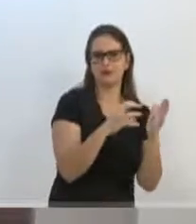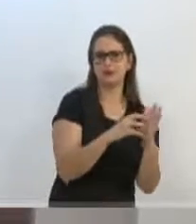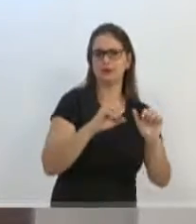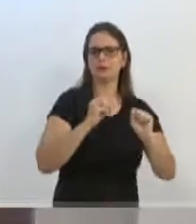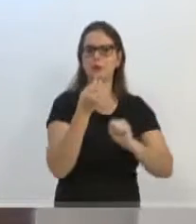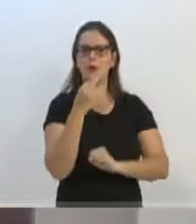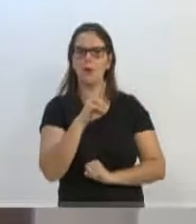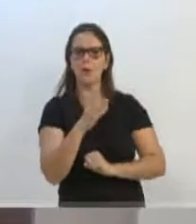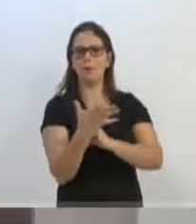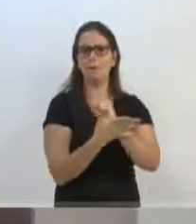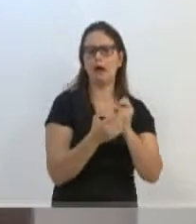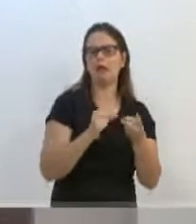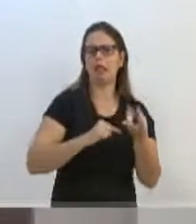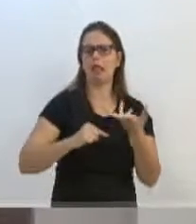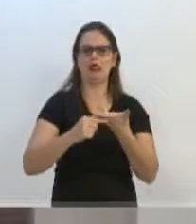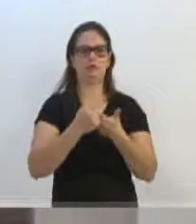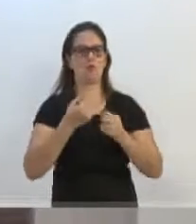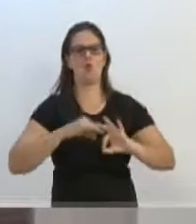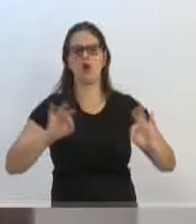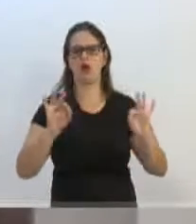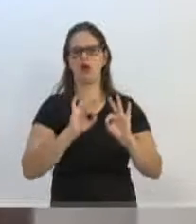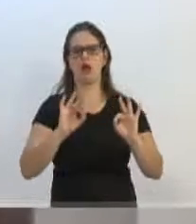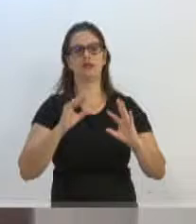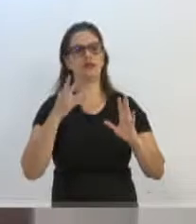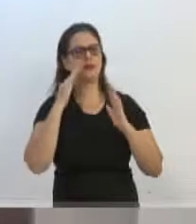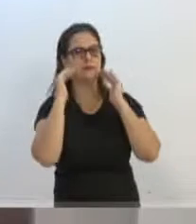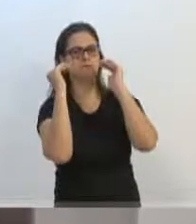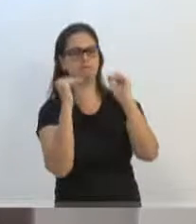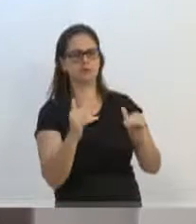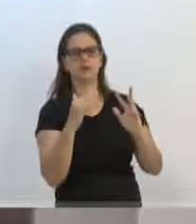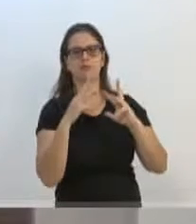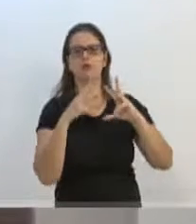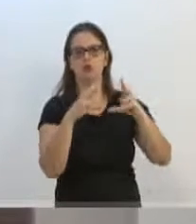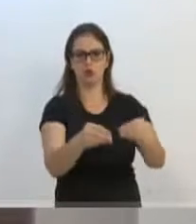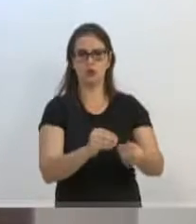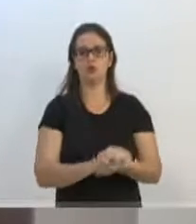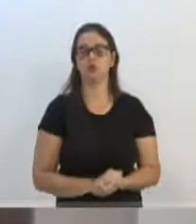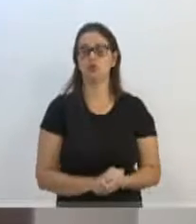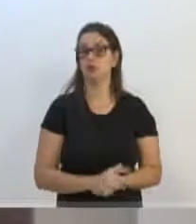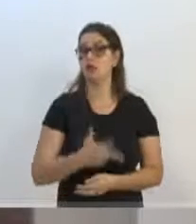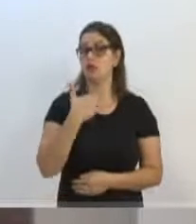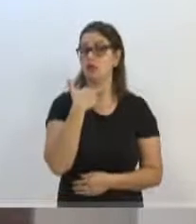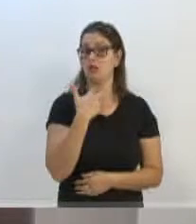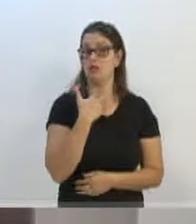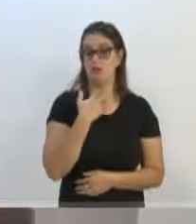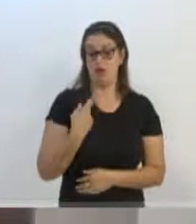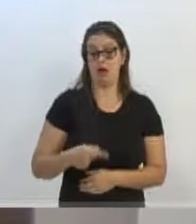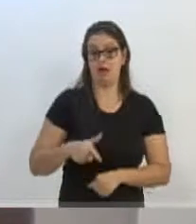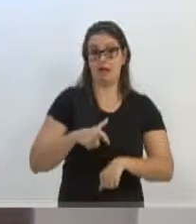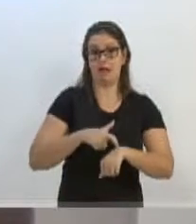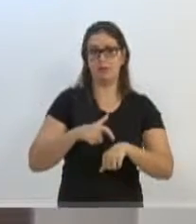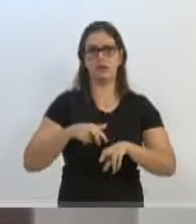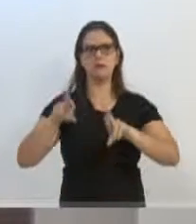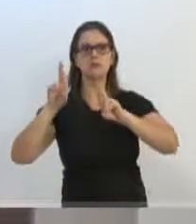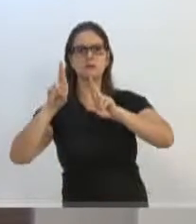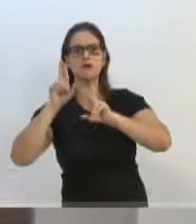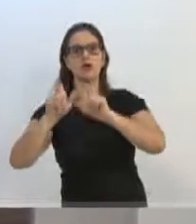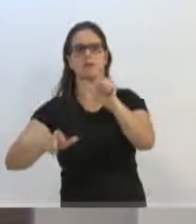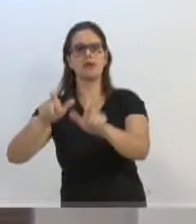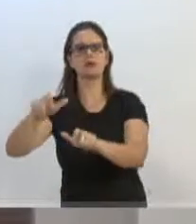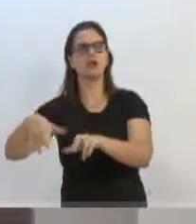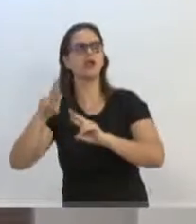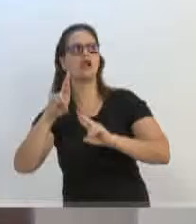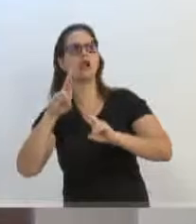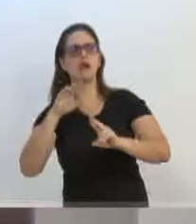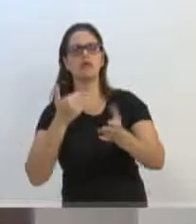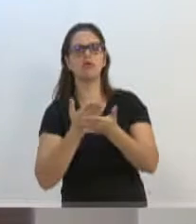interessando ser da base, não interessando ser da oposição. Mas a gente não pode aqui gerar uma expectativa nas pessoas lá fora de